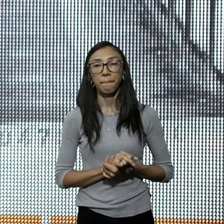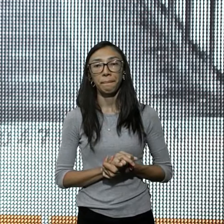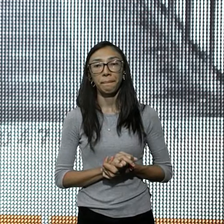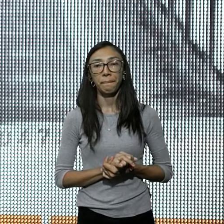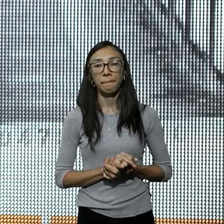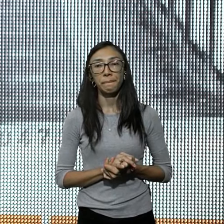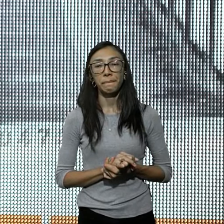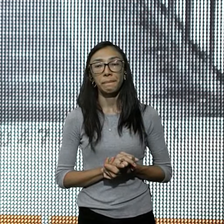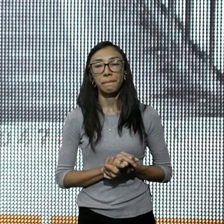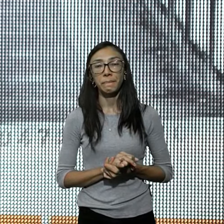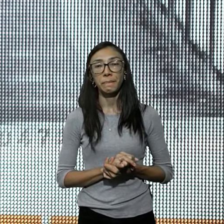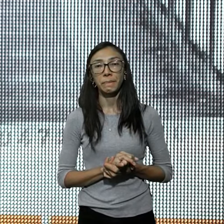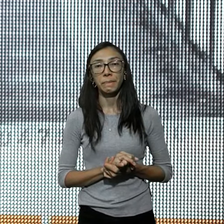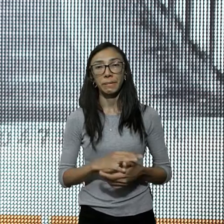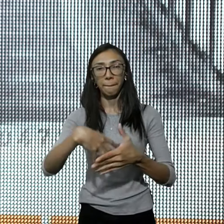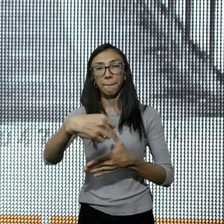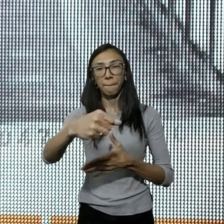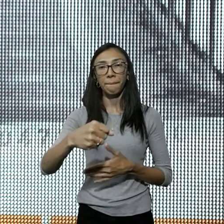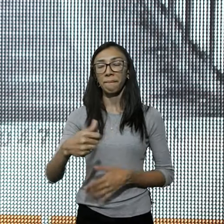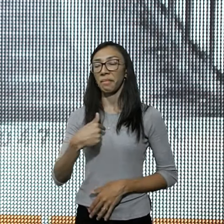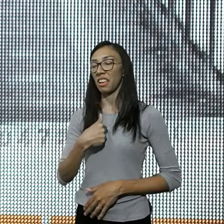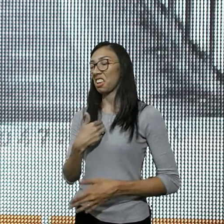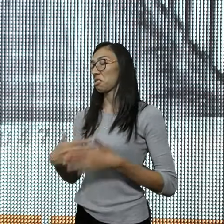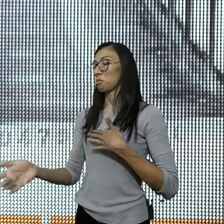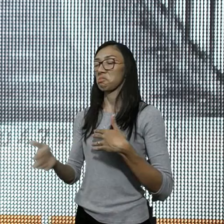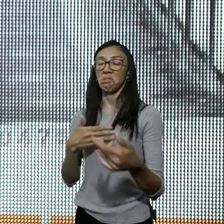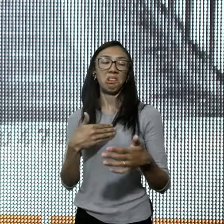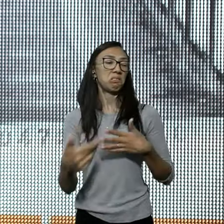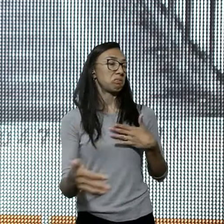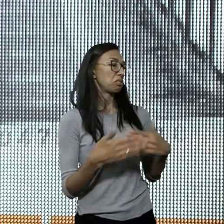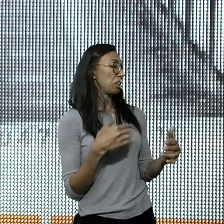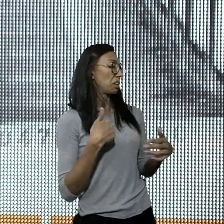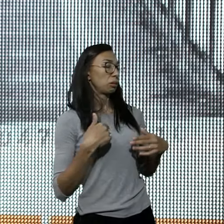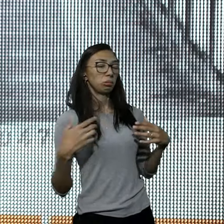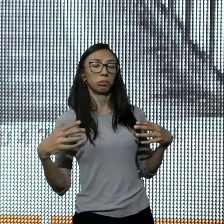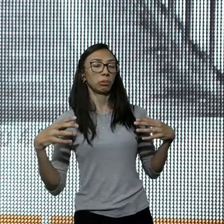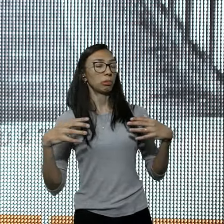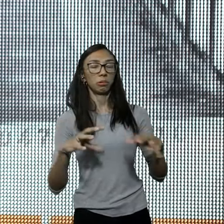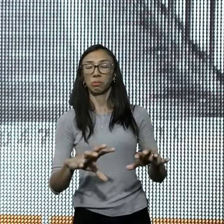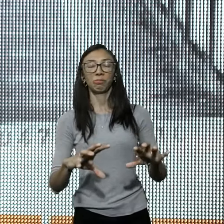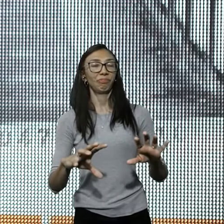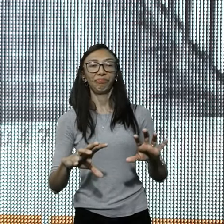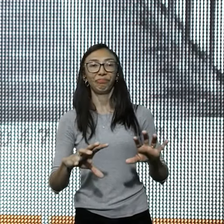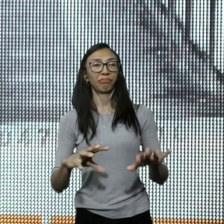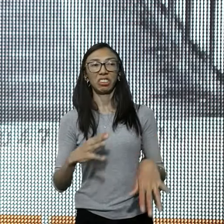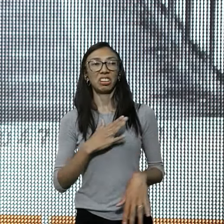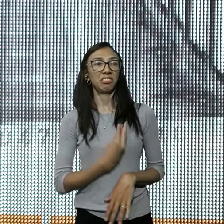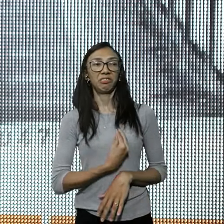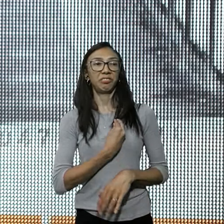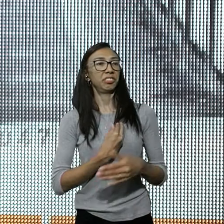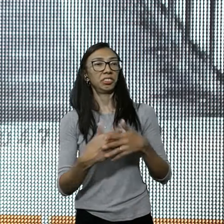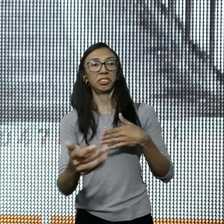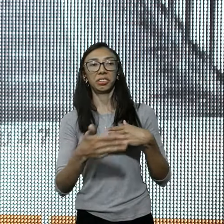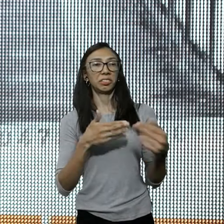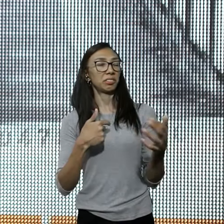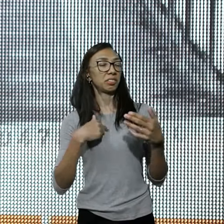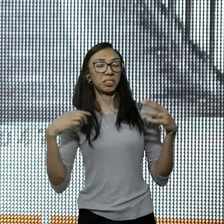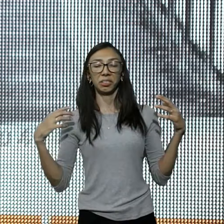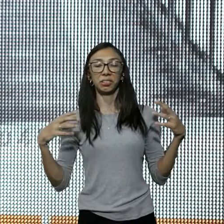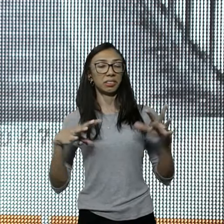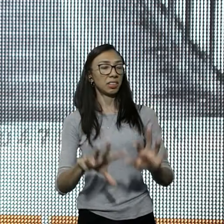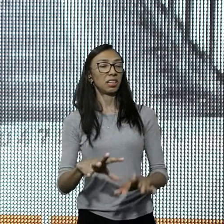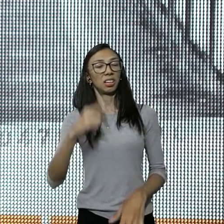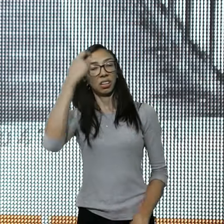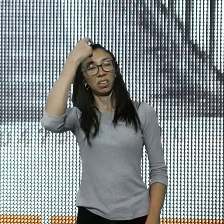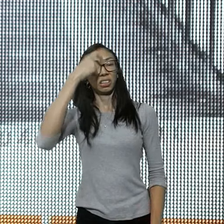é qualquer um, bate aí no peito, diz assim, eu não sou qualquer um, diz isso aí, eu não sou qualquer um, eu sou